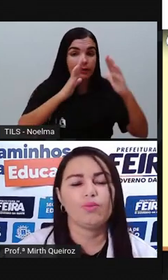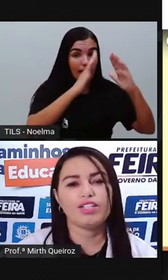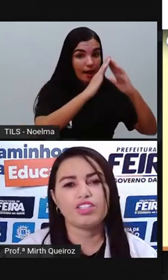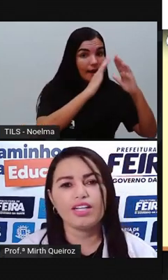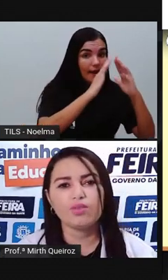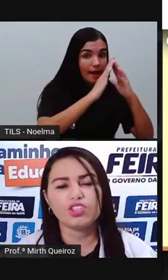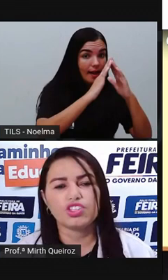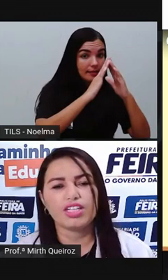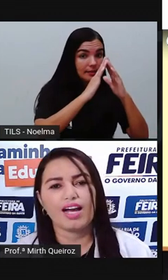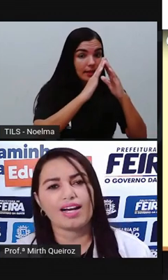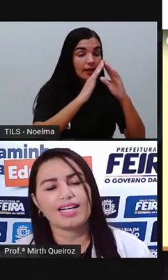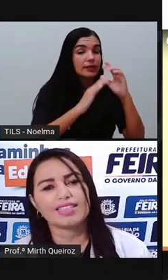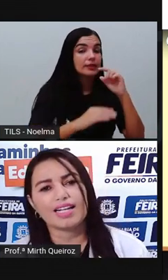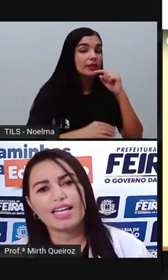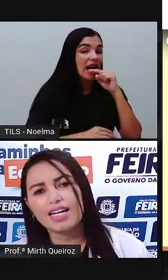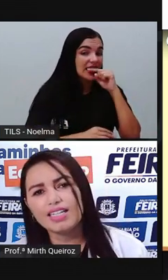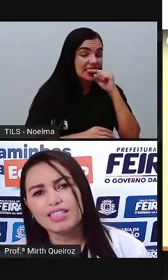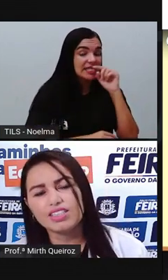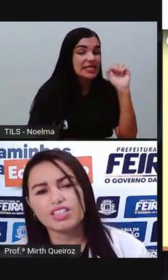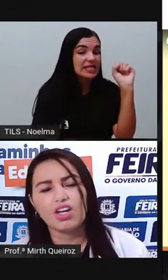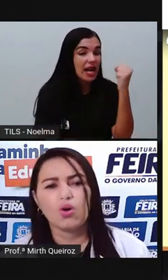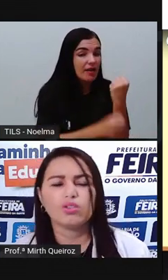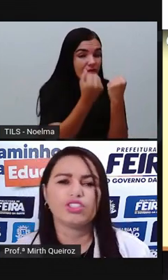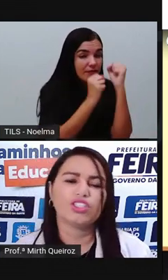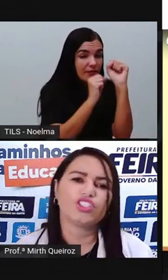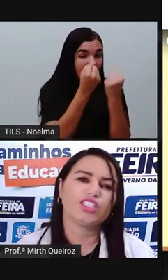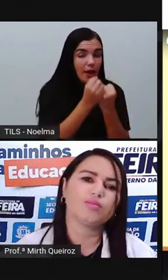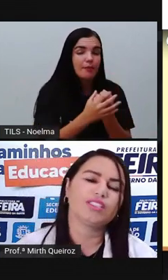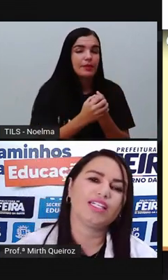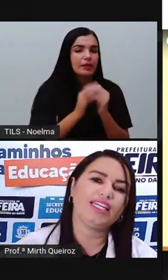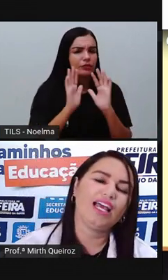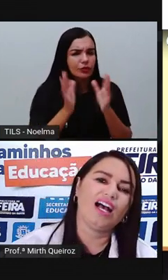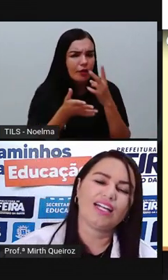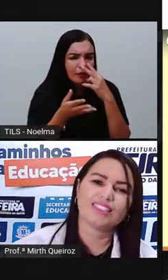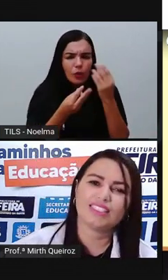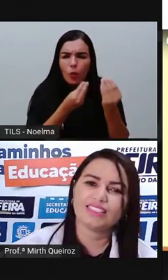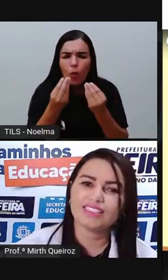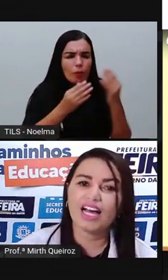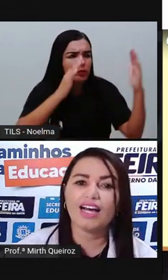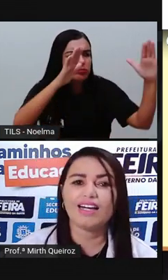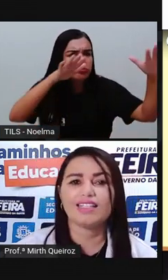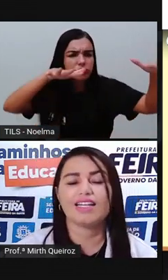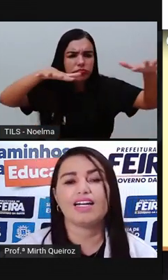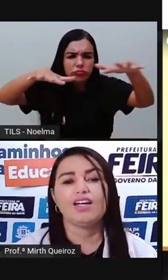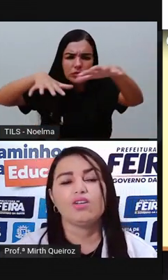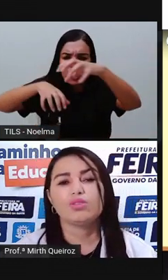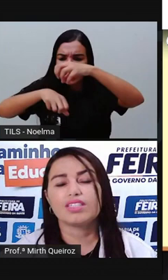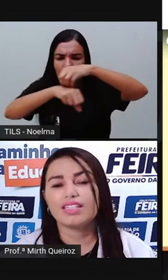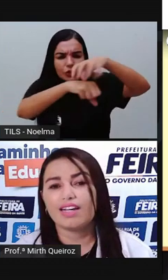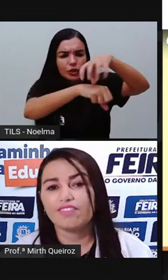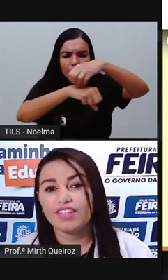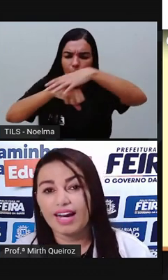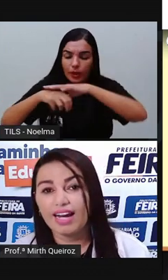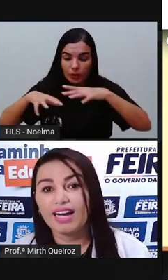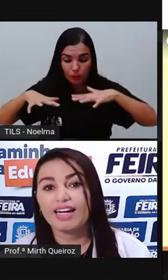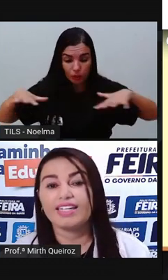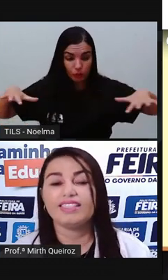Um engenho onde tinha a casa grande, onde nós tínhamos ali a cinzala, os